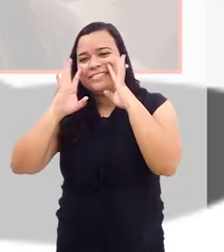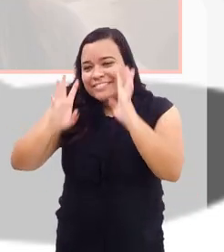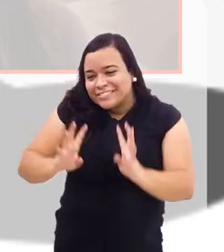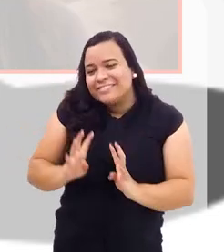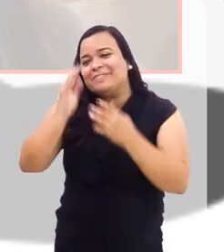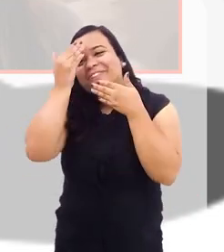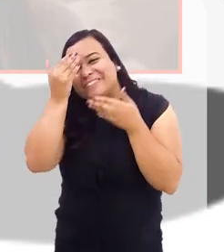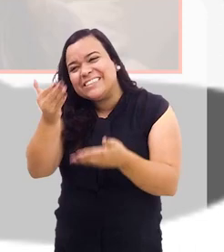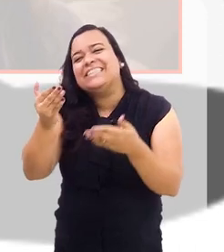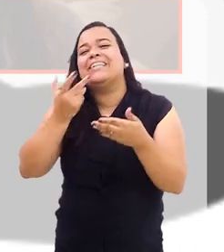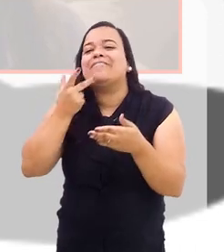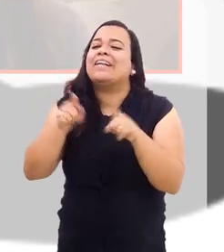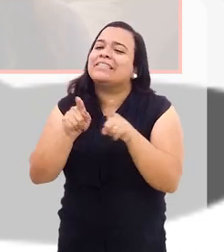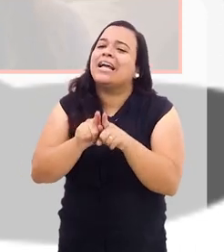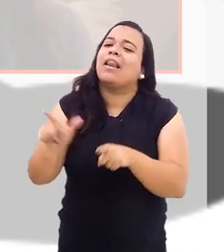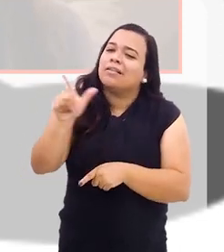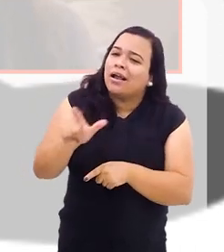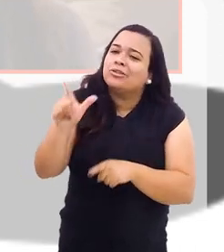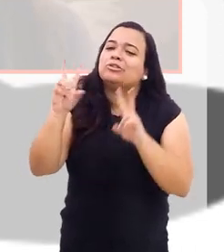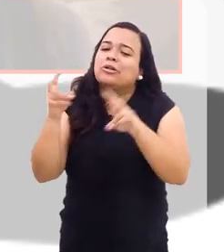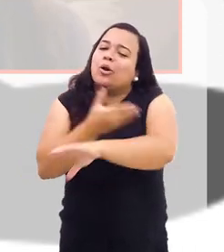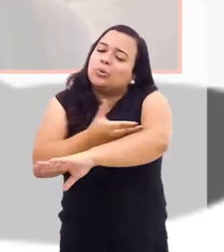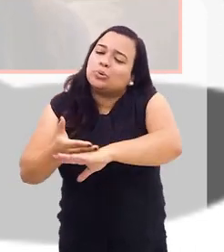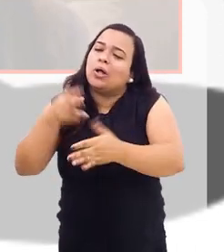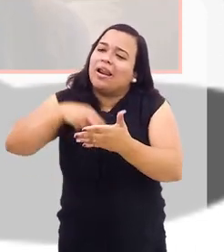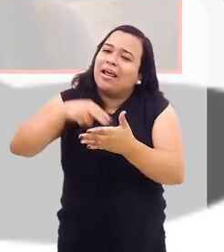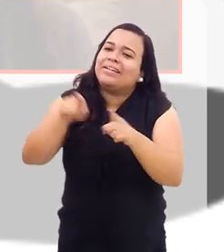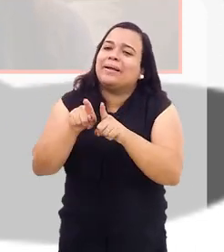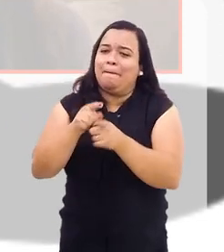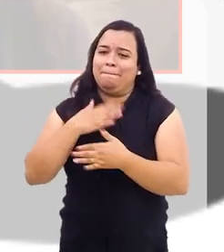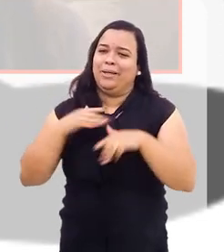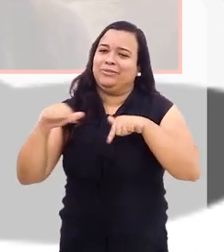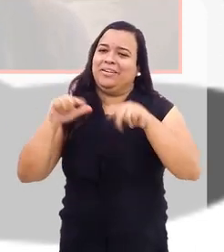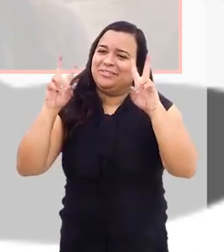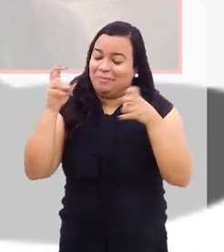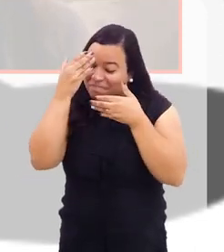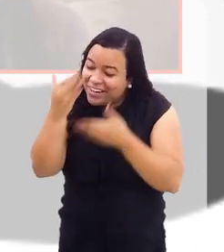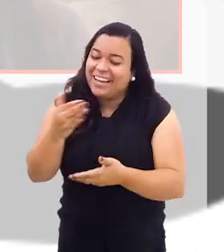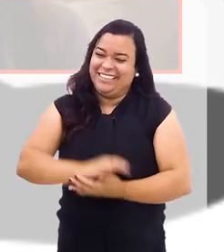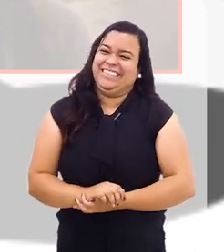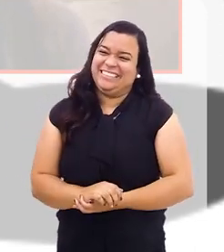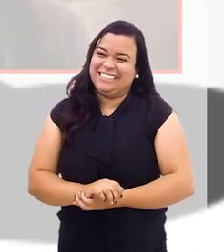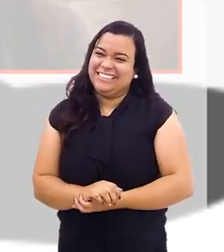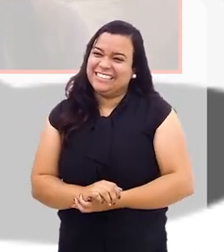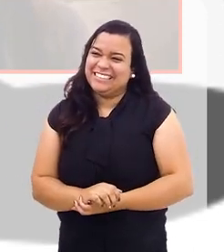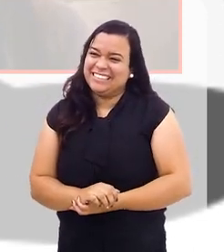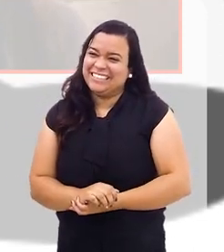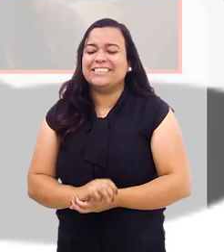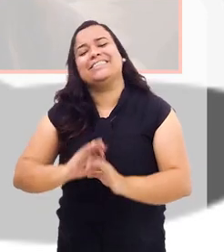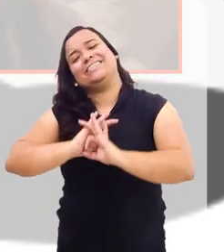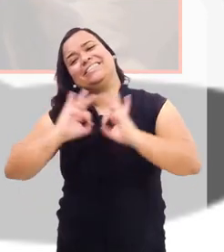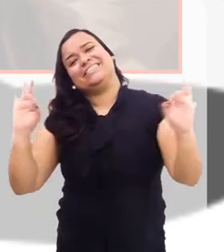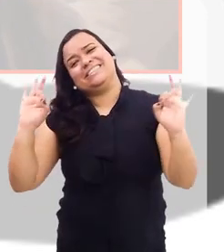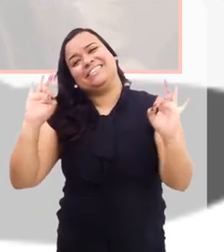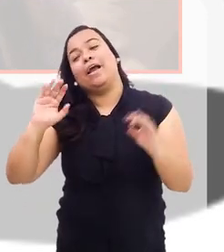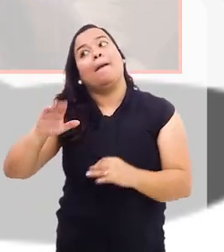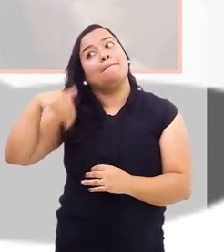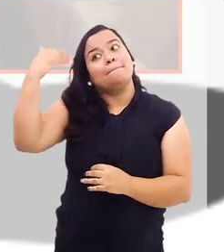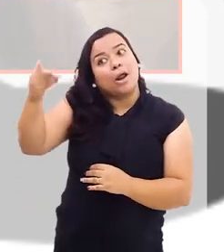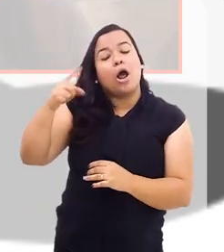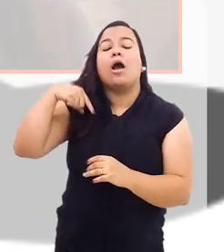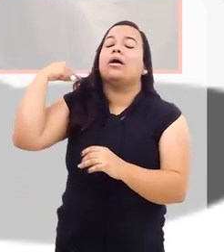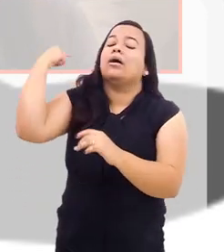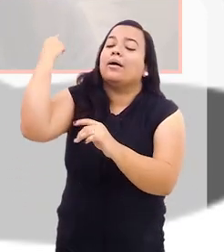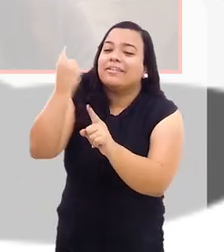espaço, para falar um pouco sobre literatura, sobre o hábito de leitura e sobre os meus trabalhos também. Tá bom, então até o